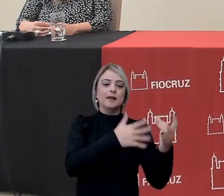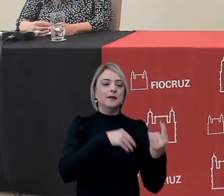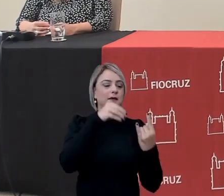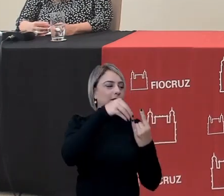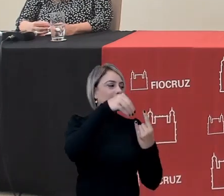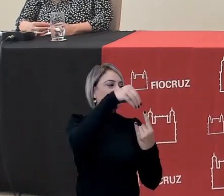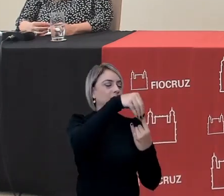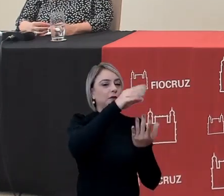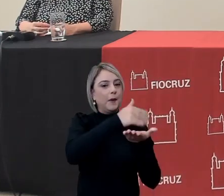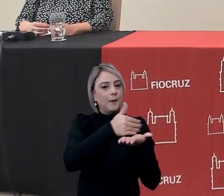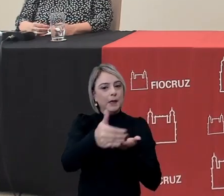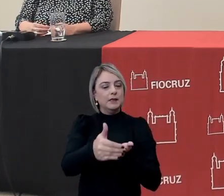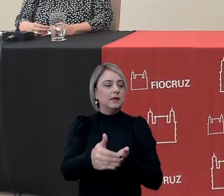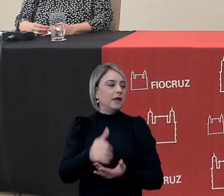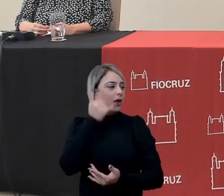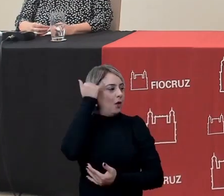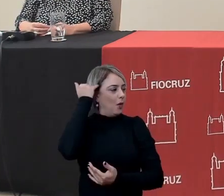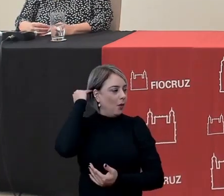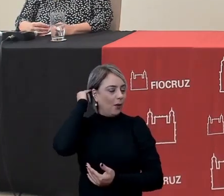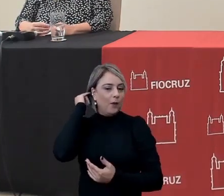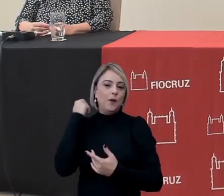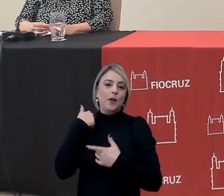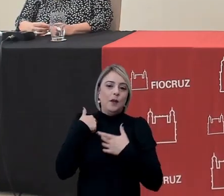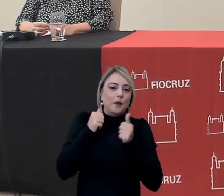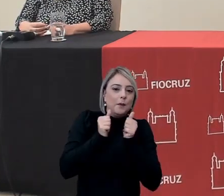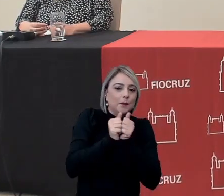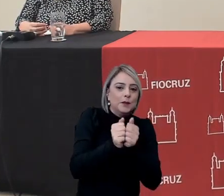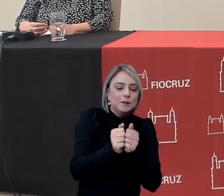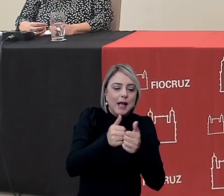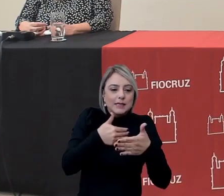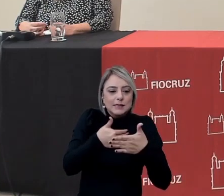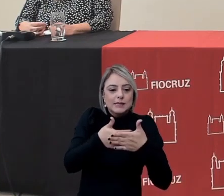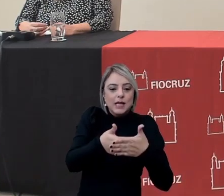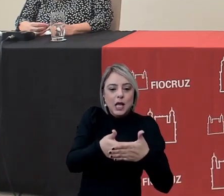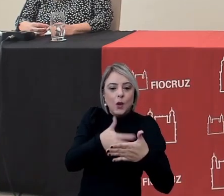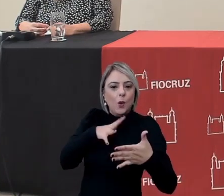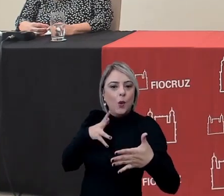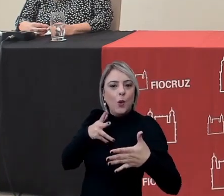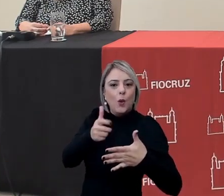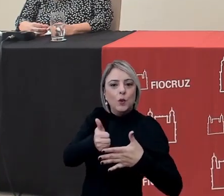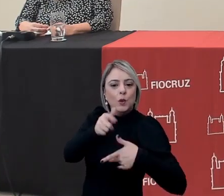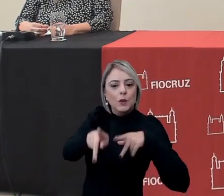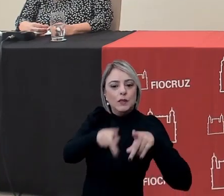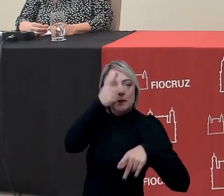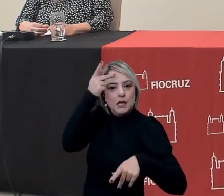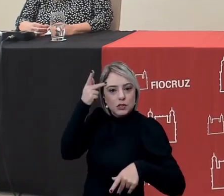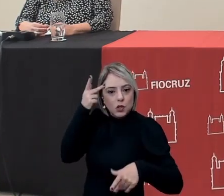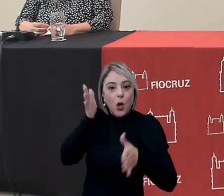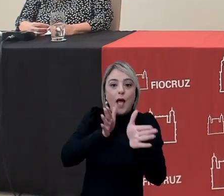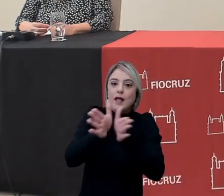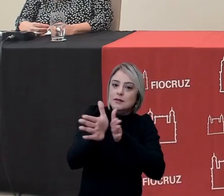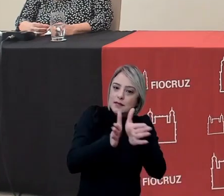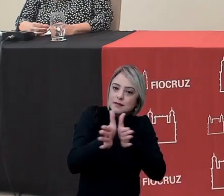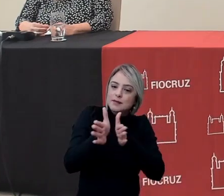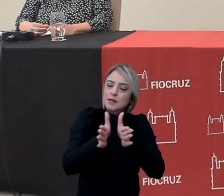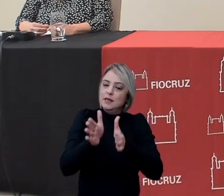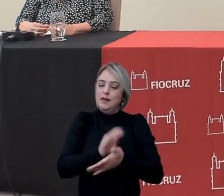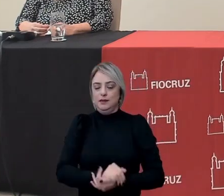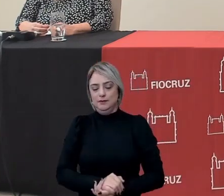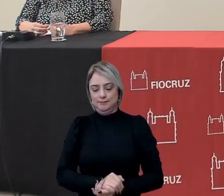instituição pela iniciativa pela aproximação com todos os públicos com a acessibilidade